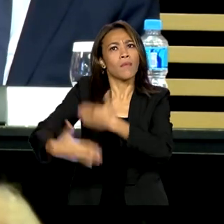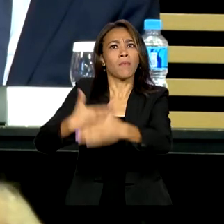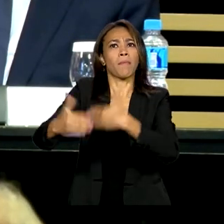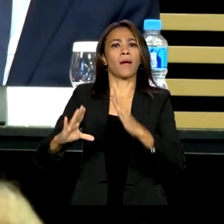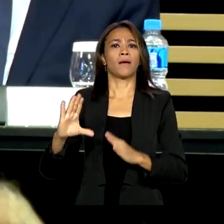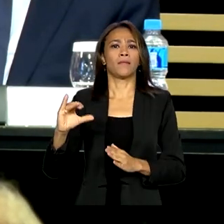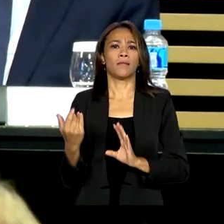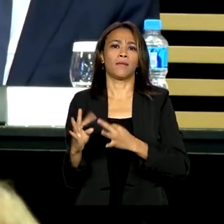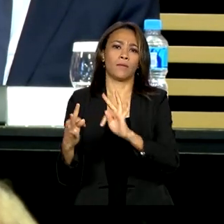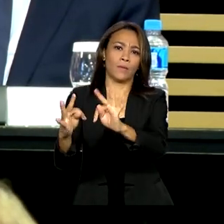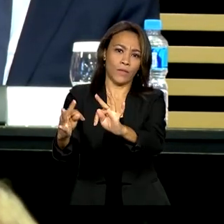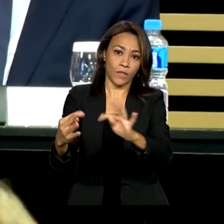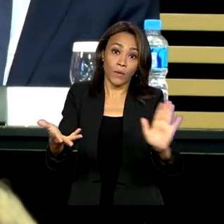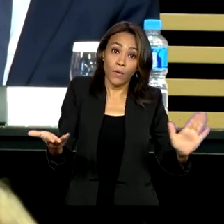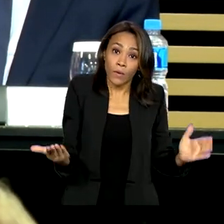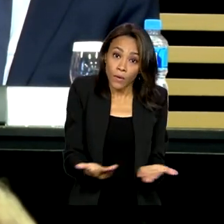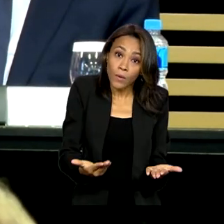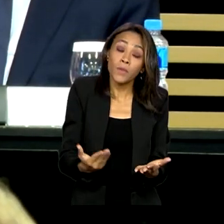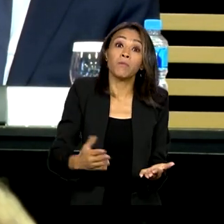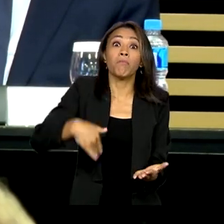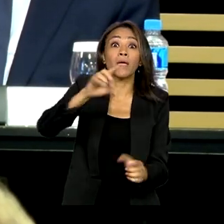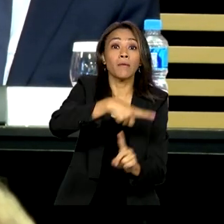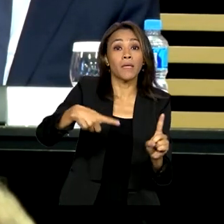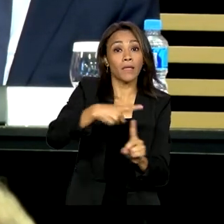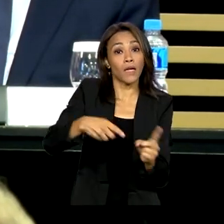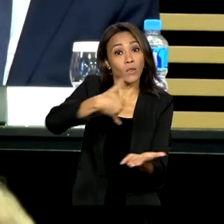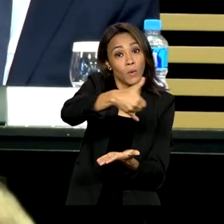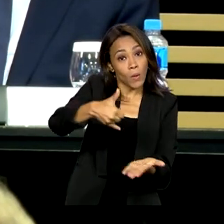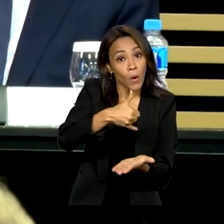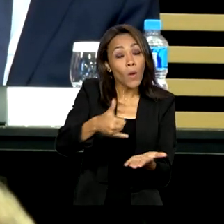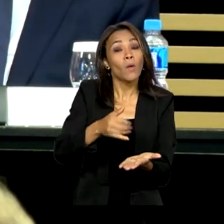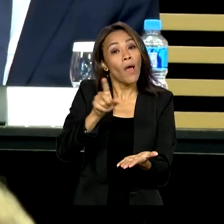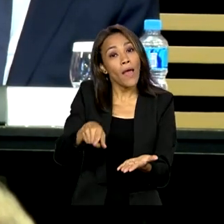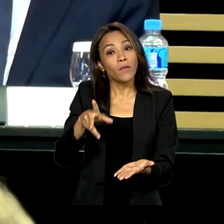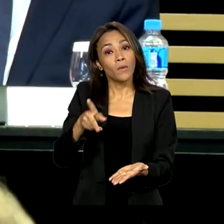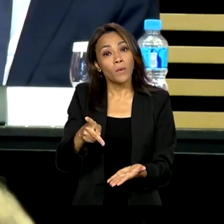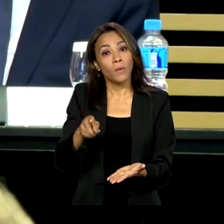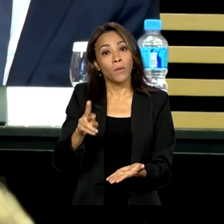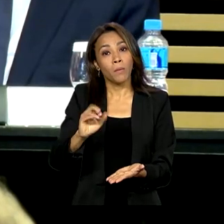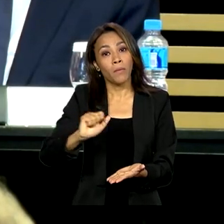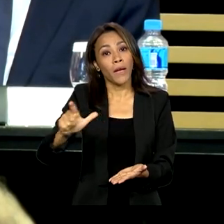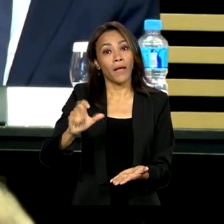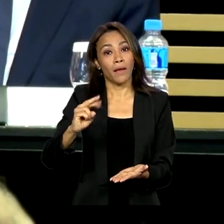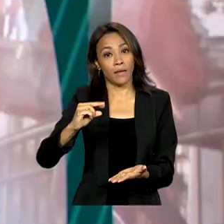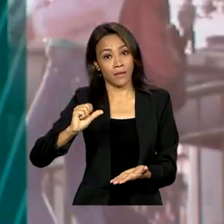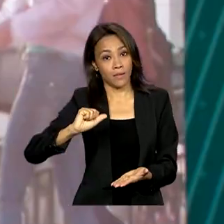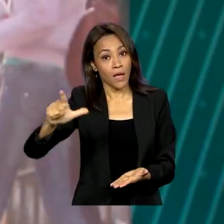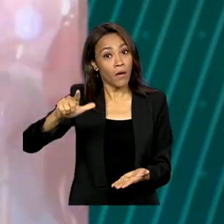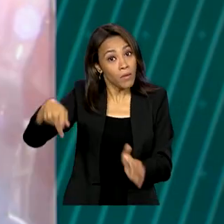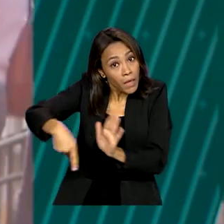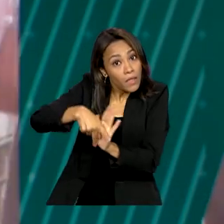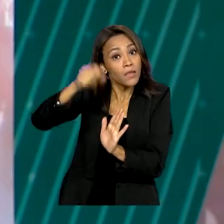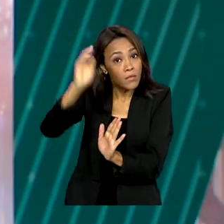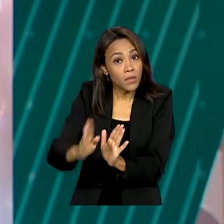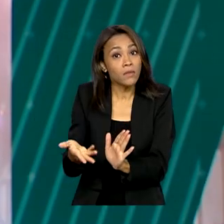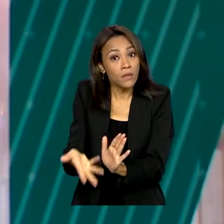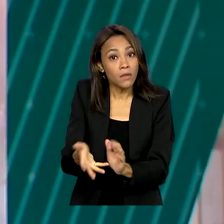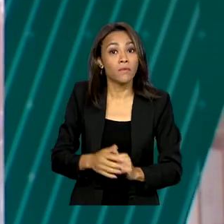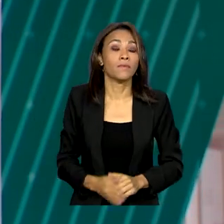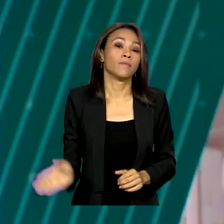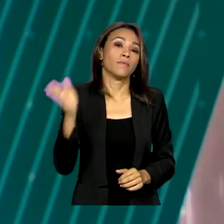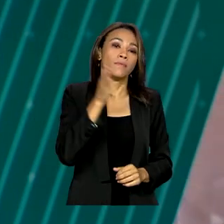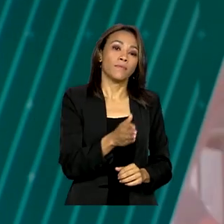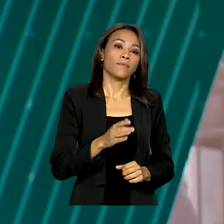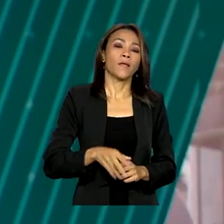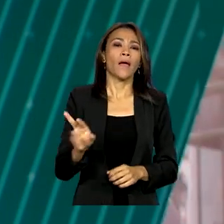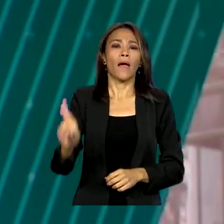e tecnologia. Hoje, mais da metade do óleo produzido no Brasil vem do pré-sal e é engenharia brasileira. Representantes de